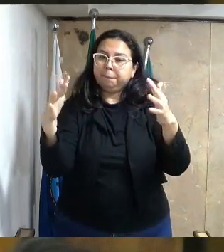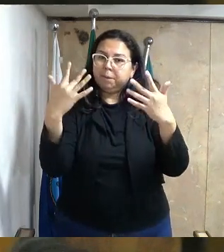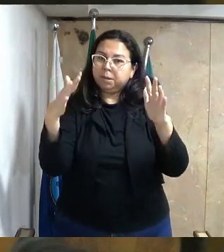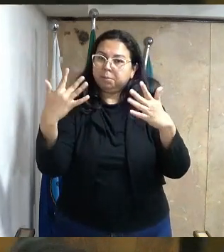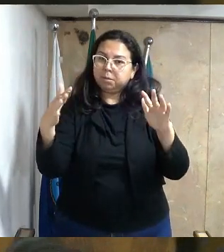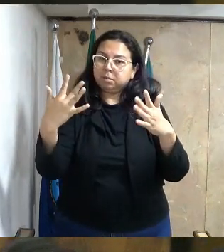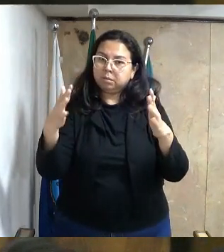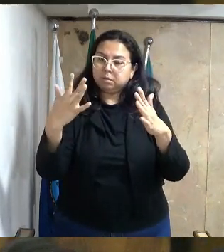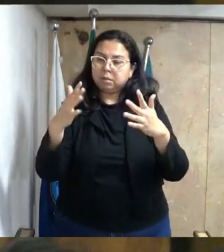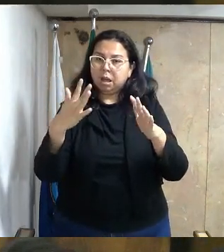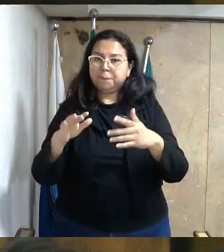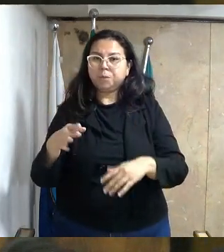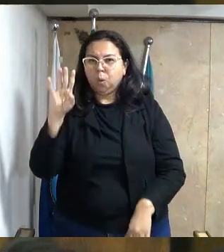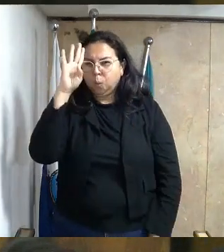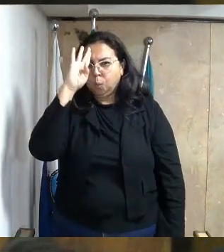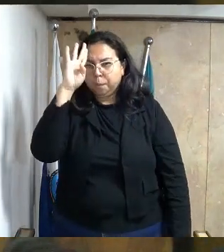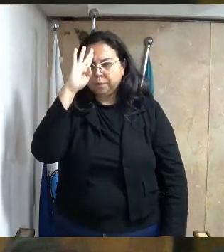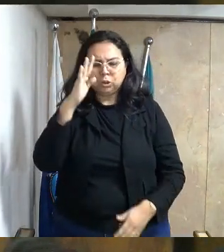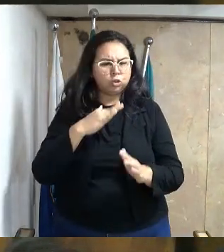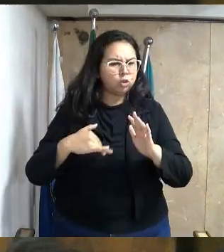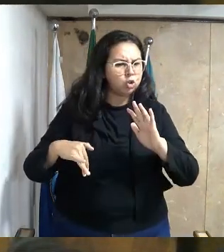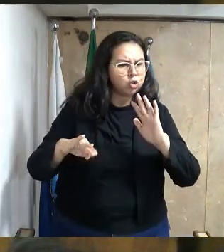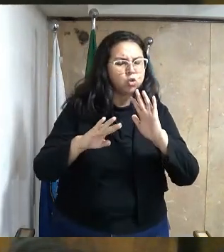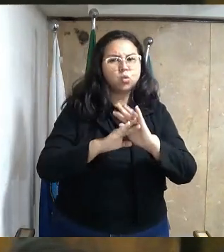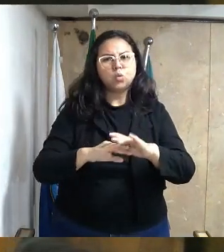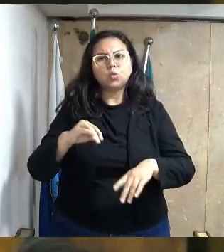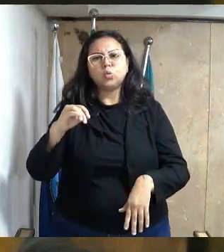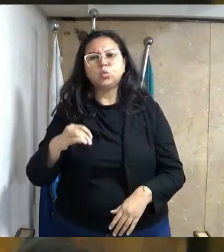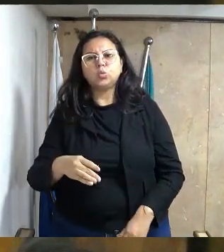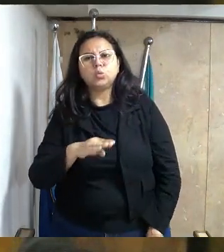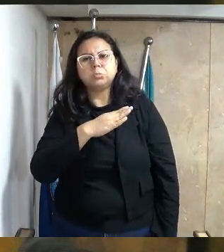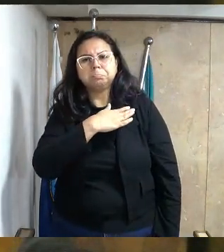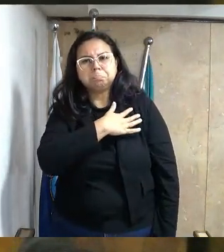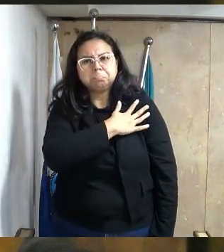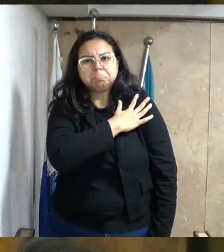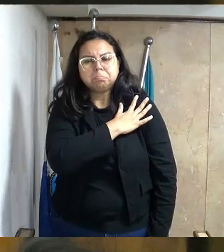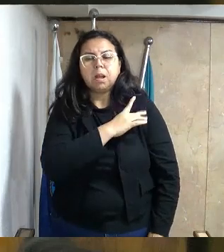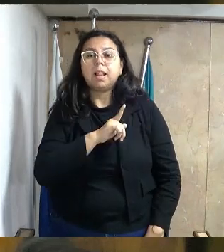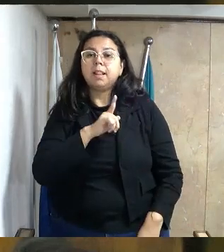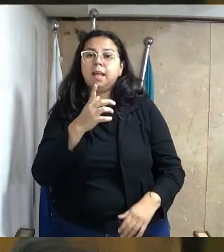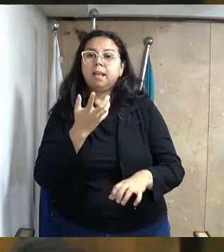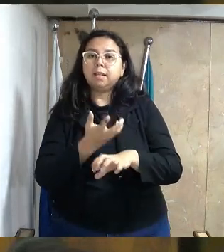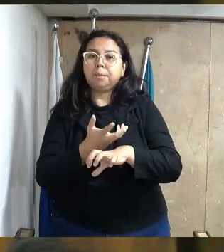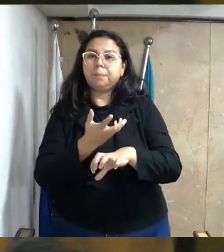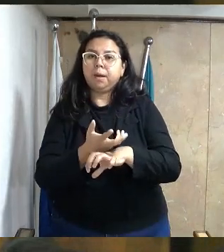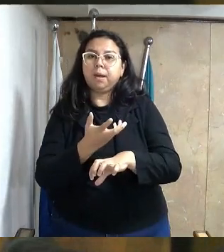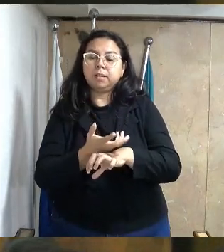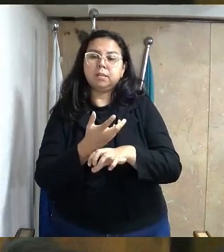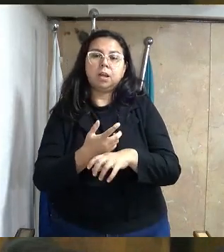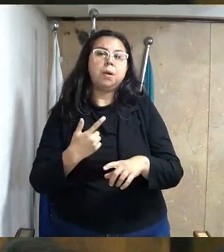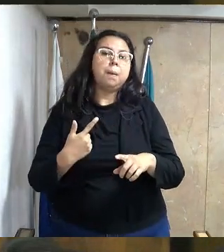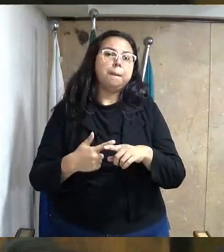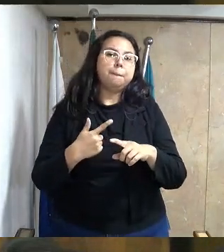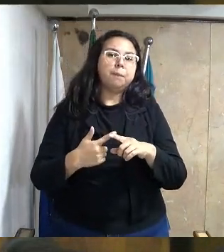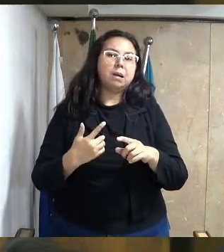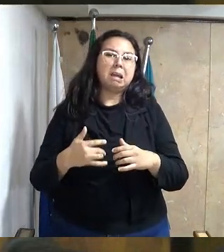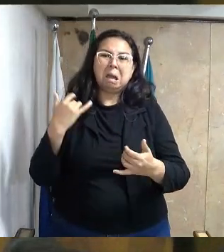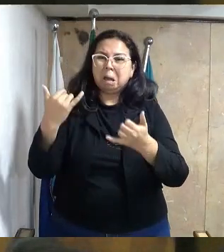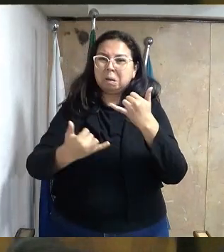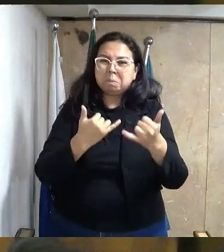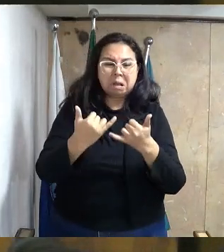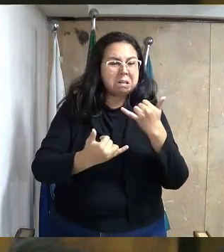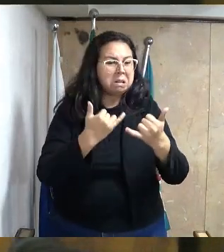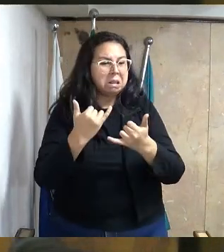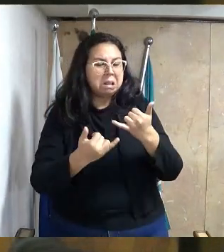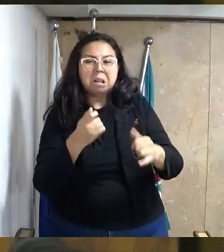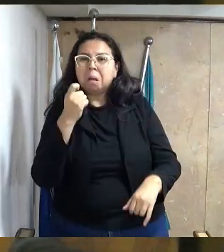15º, todos os oficiais e praças, porque aquela brincadeirinha que fizeram lá no Morro do Centenário, que